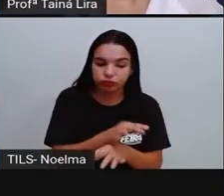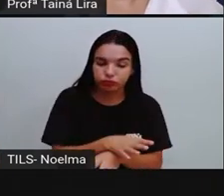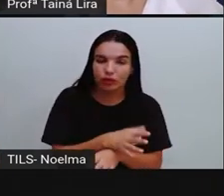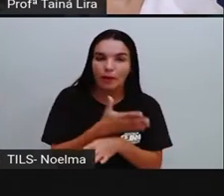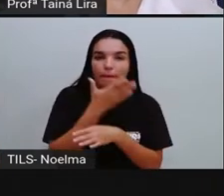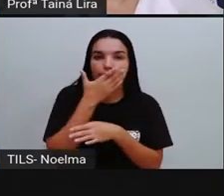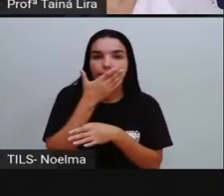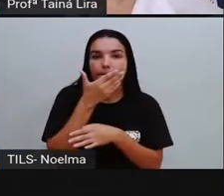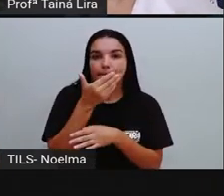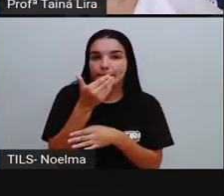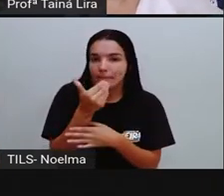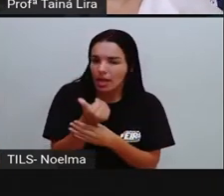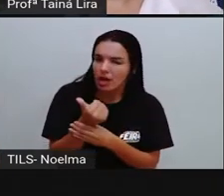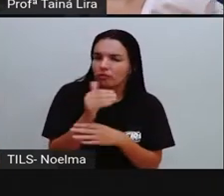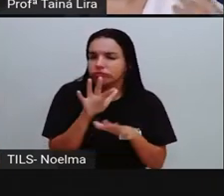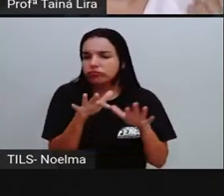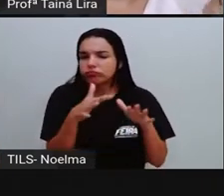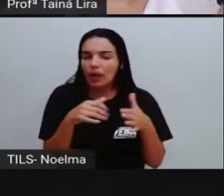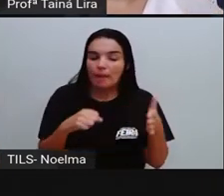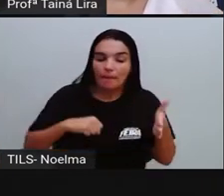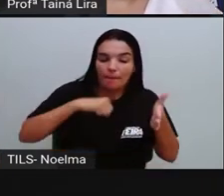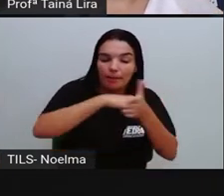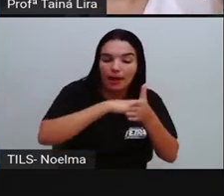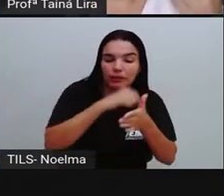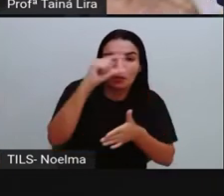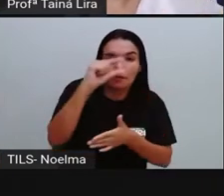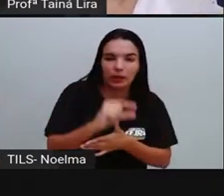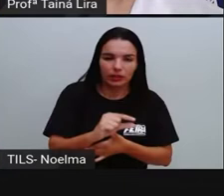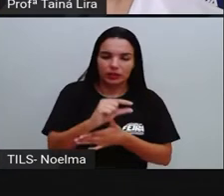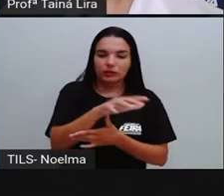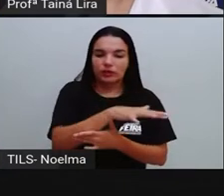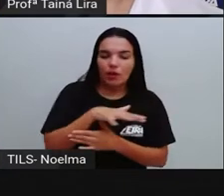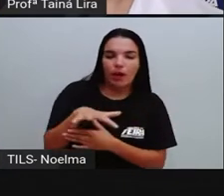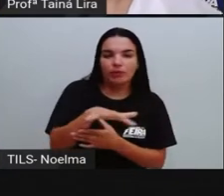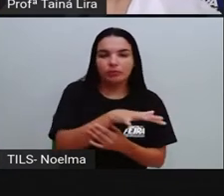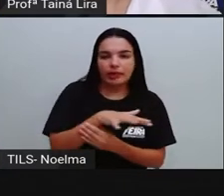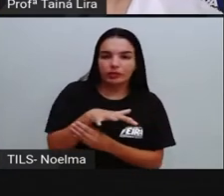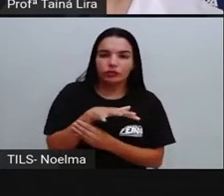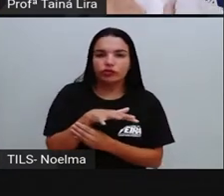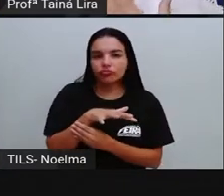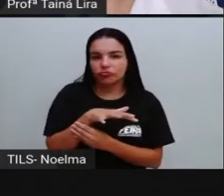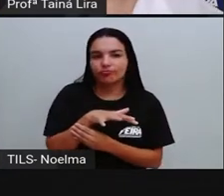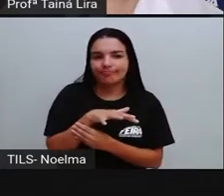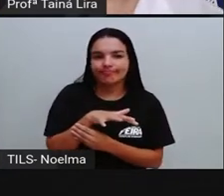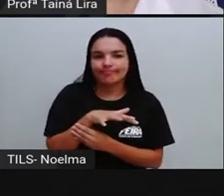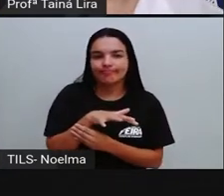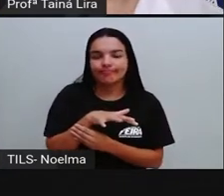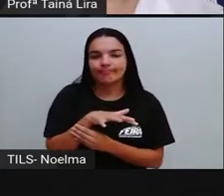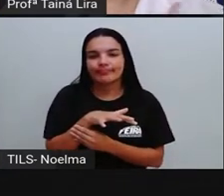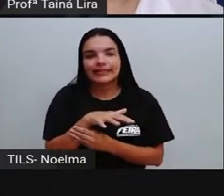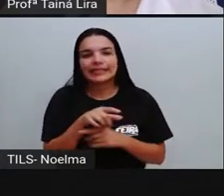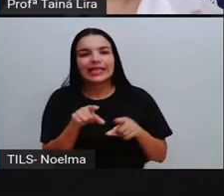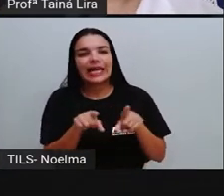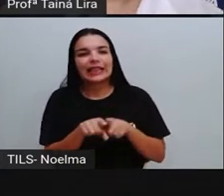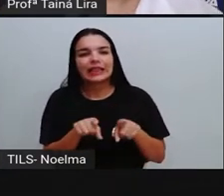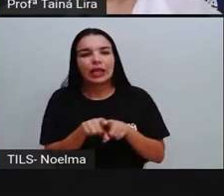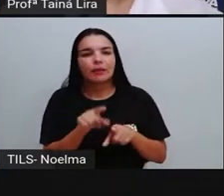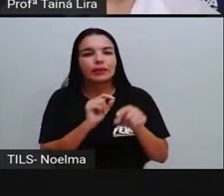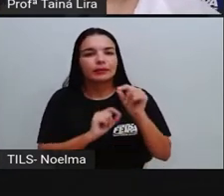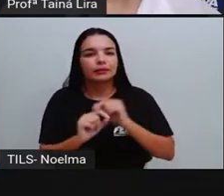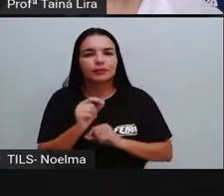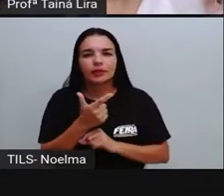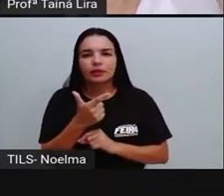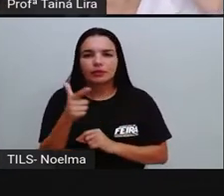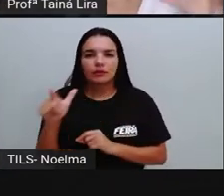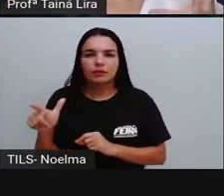né? Uma das soluções viáveis. Outra solução para alguns lugares que ainda não têm esse processo de